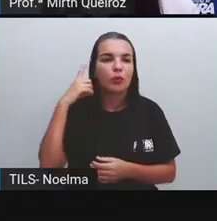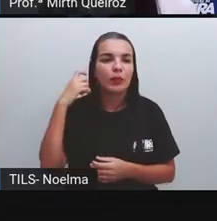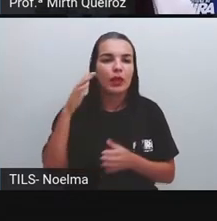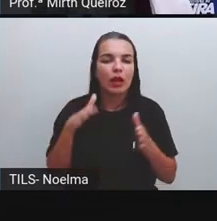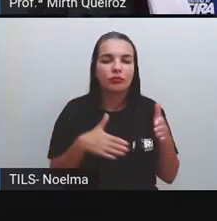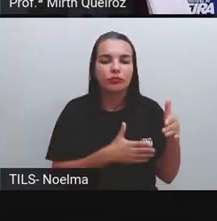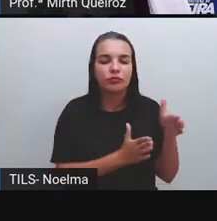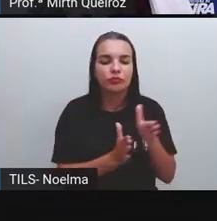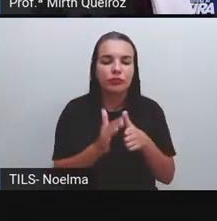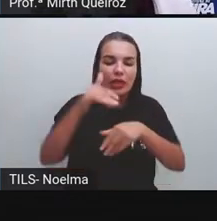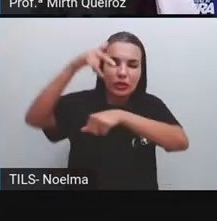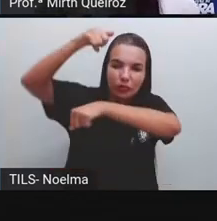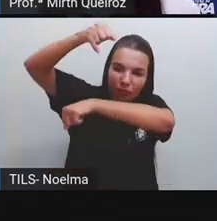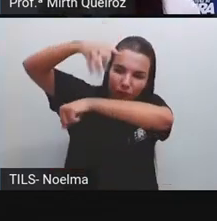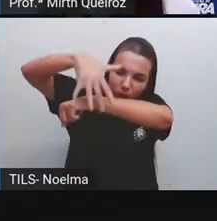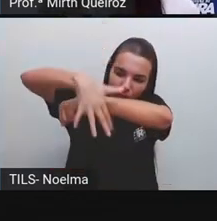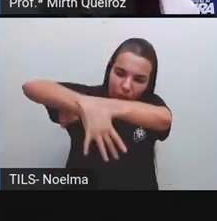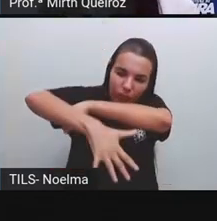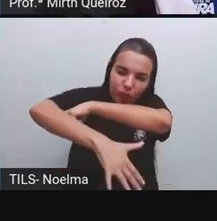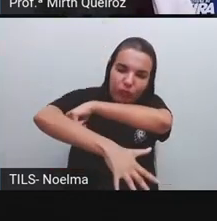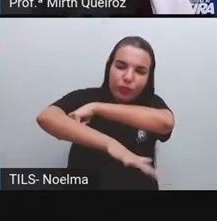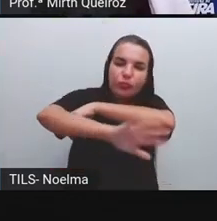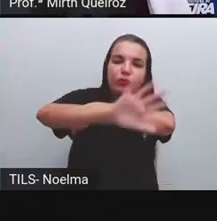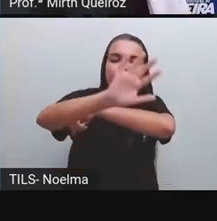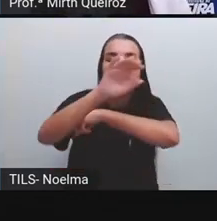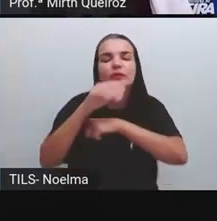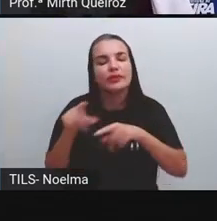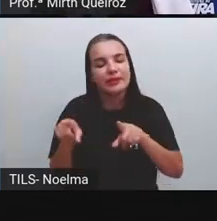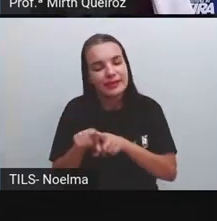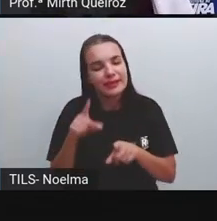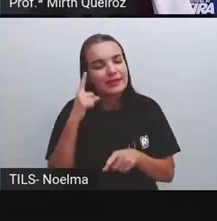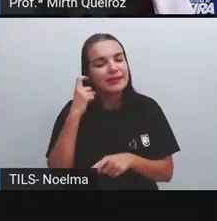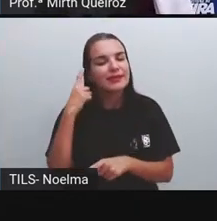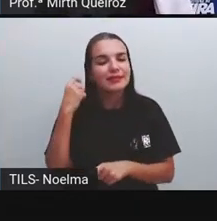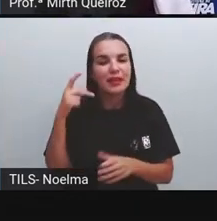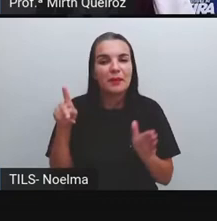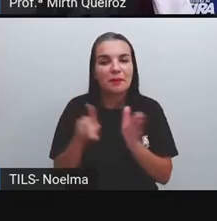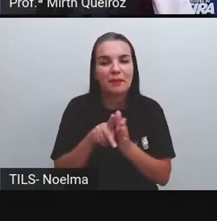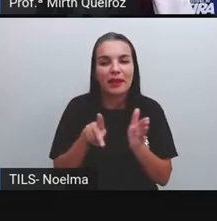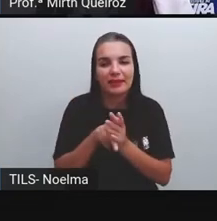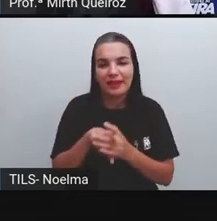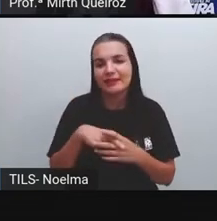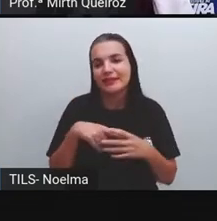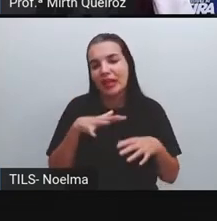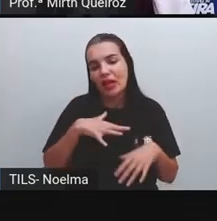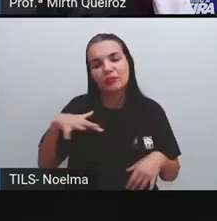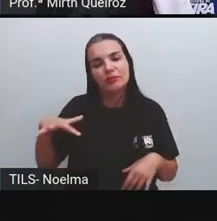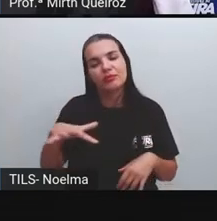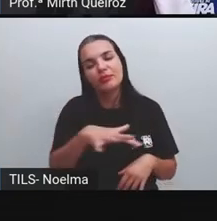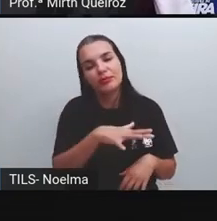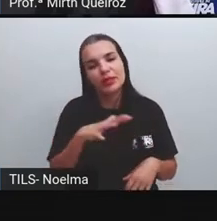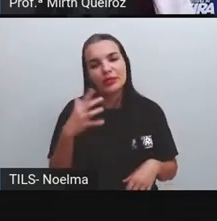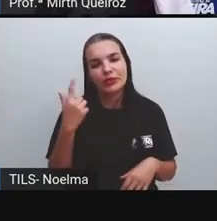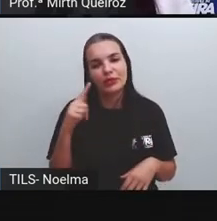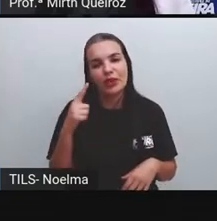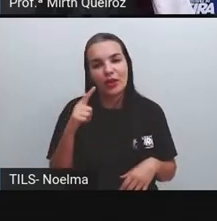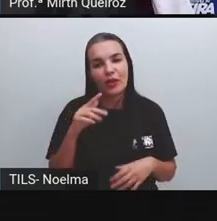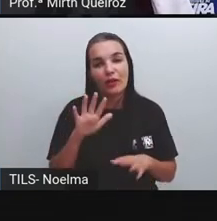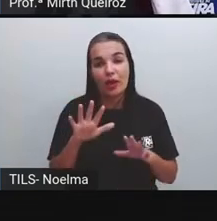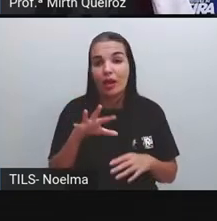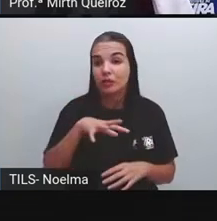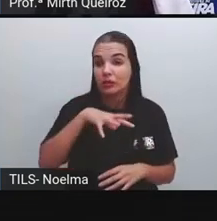rio, de uma cachoeira, das unas do mar, são sons que fazem parte do espaço geográfico. Os